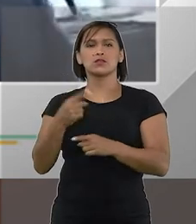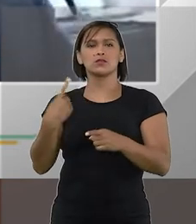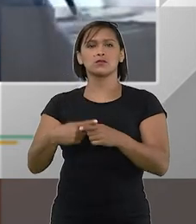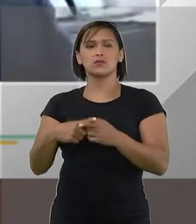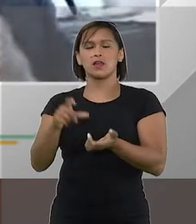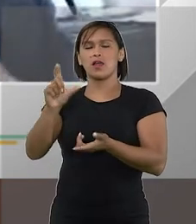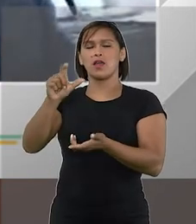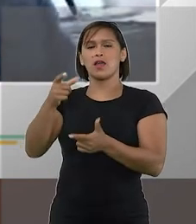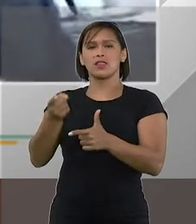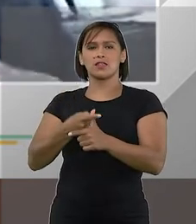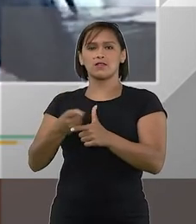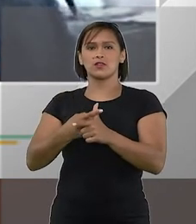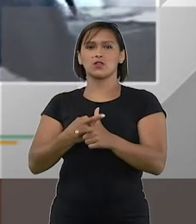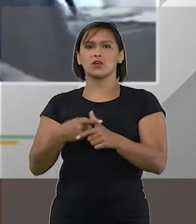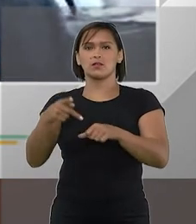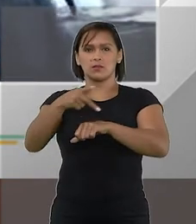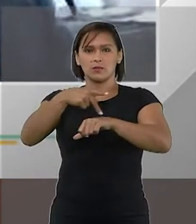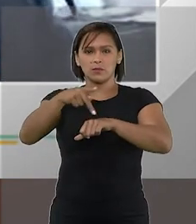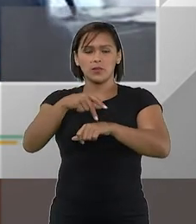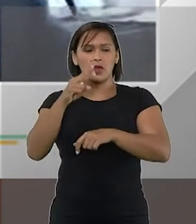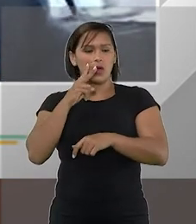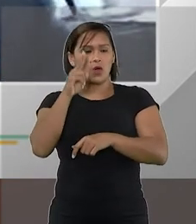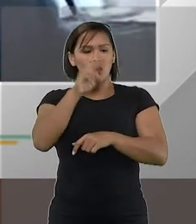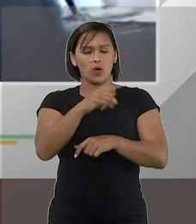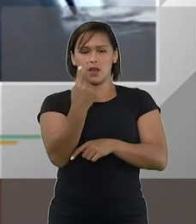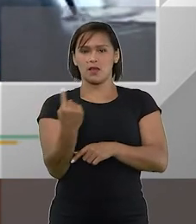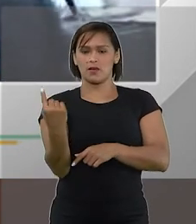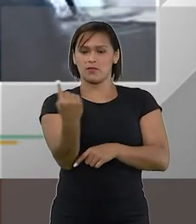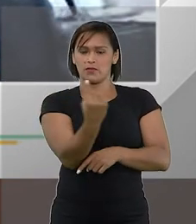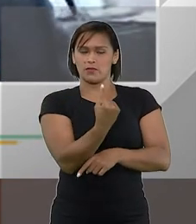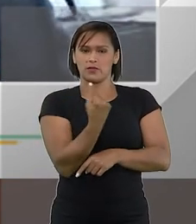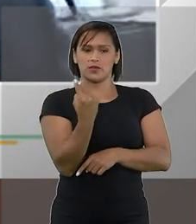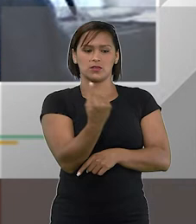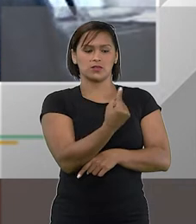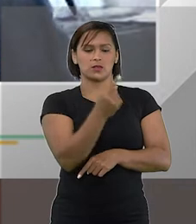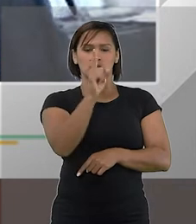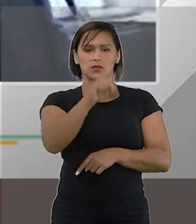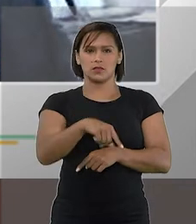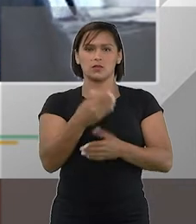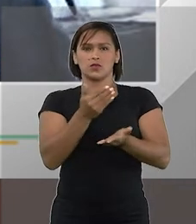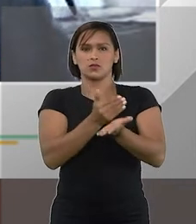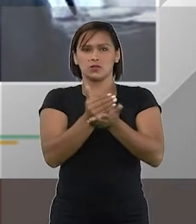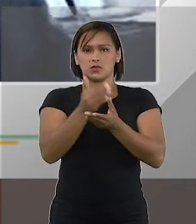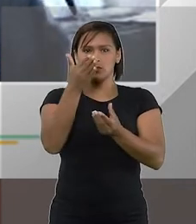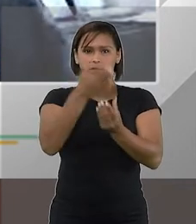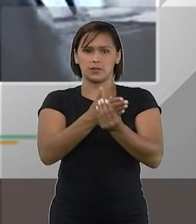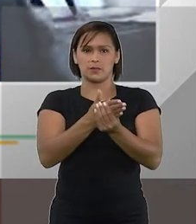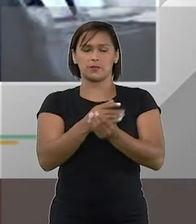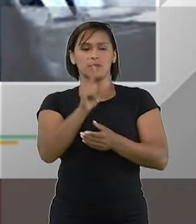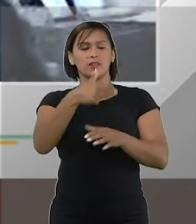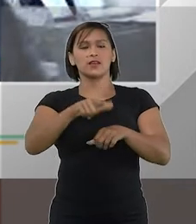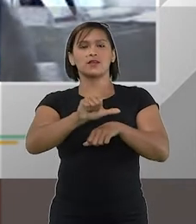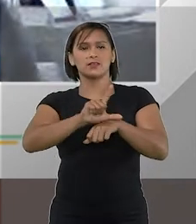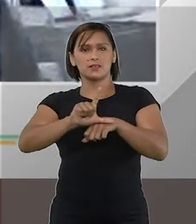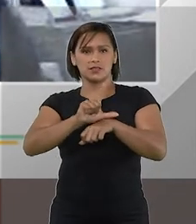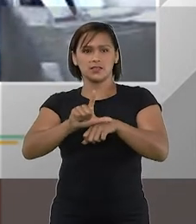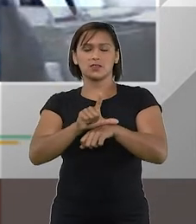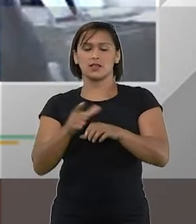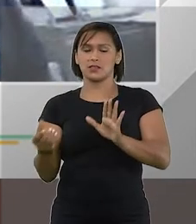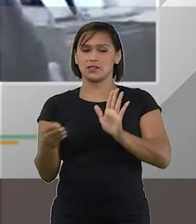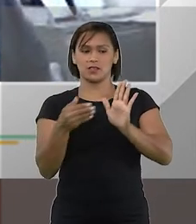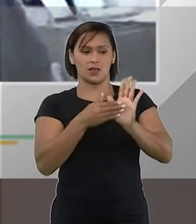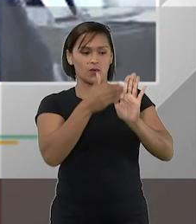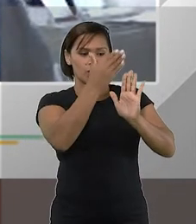a devedora porque cada país olha isoladamente o seu processo essa legislação